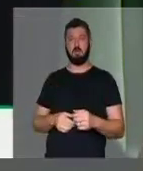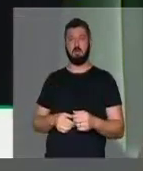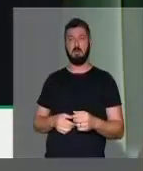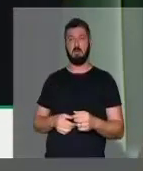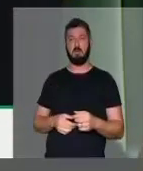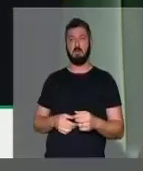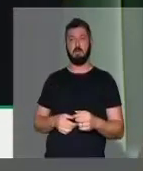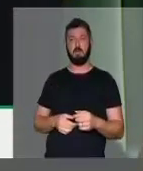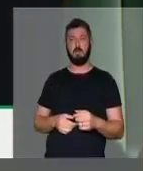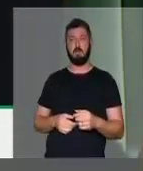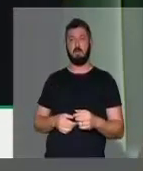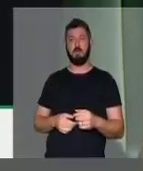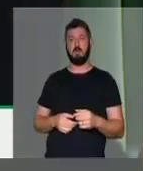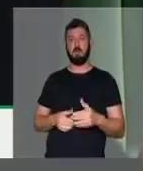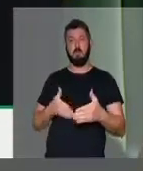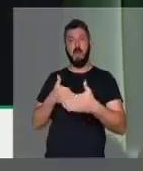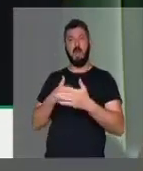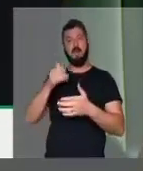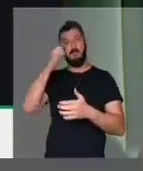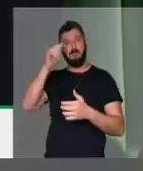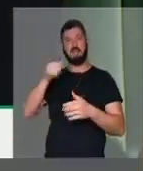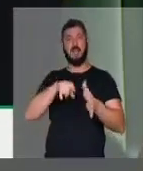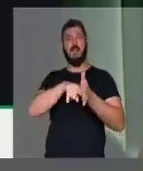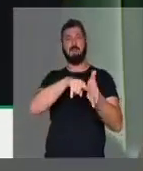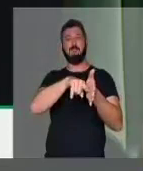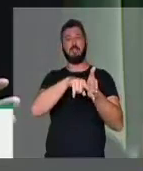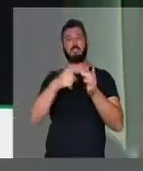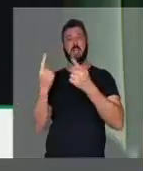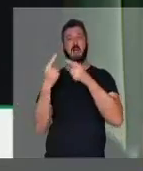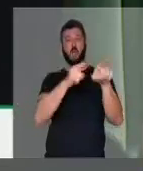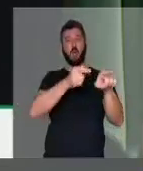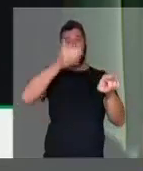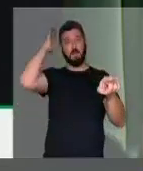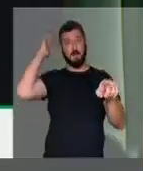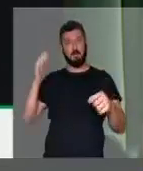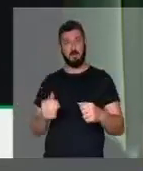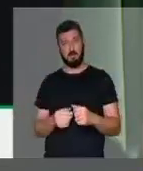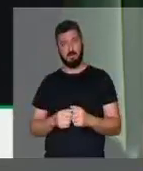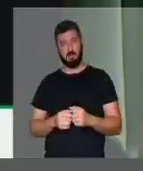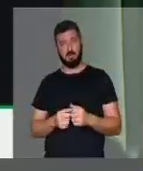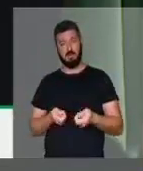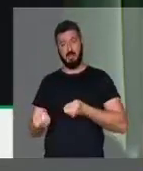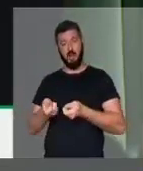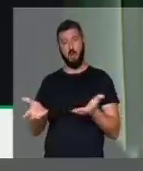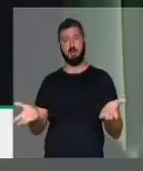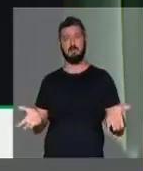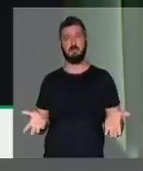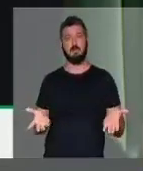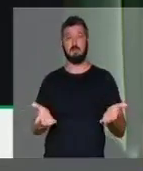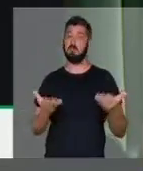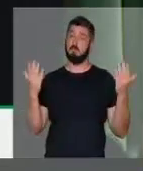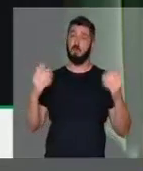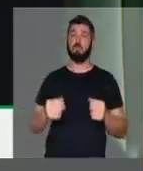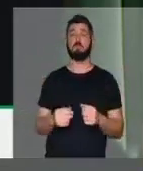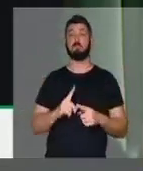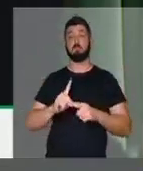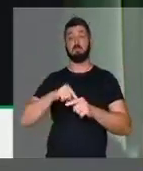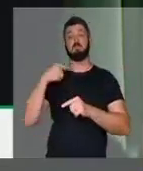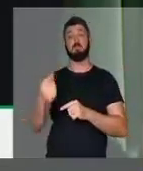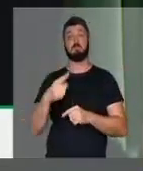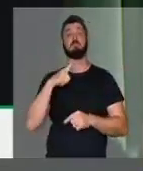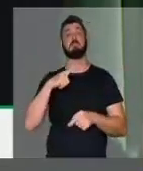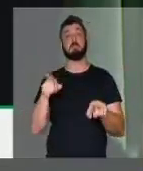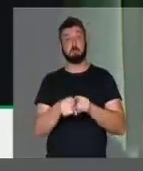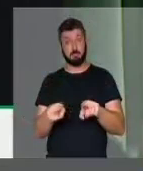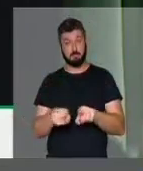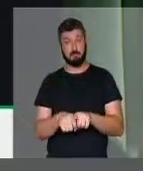provar o impedimento da investigação que a Procuradoria levantou contra o presidente Temer. E aí, senhor presidente, logo em seguida nós